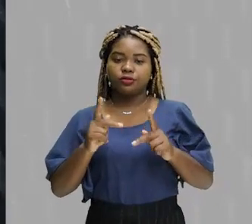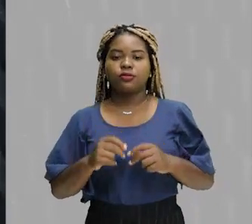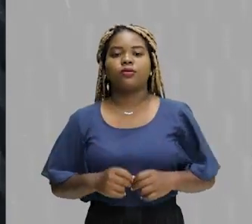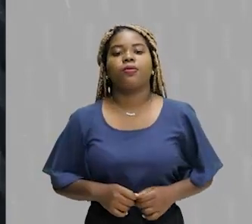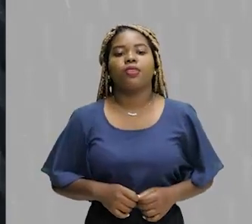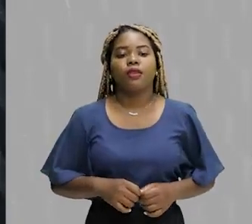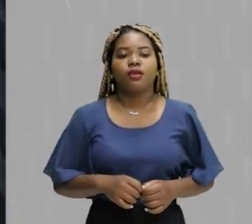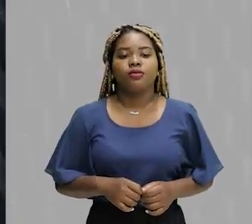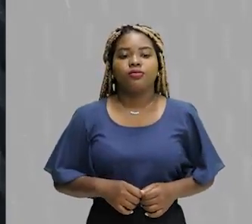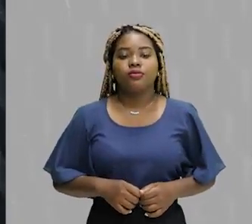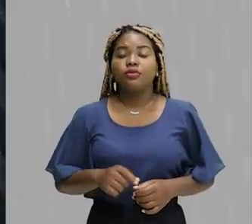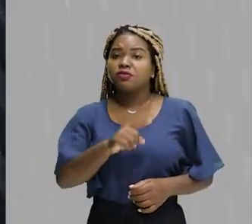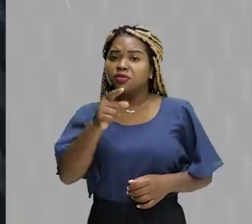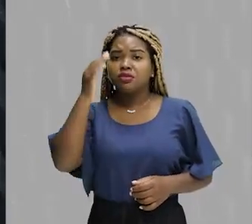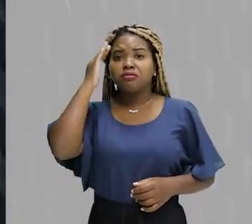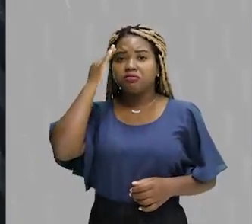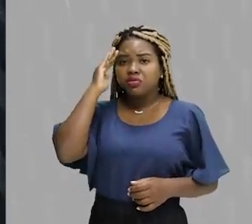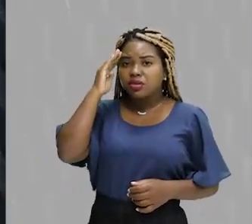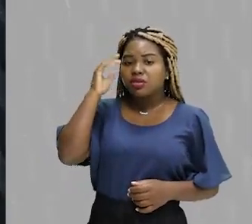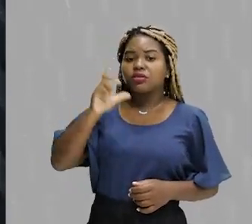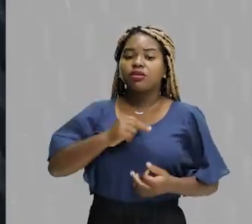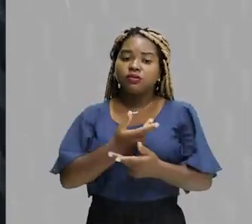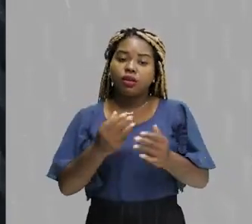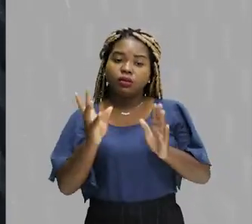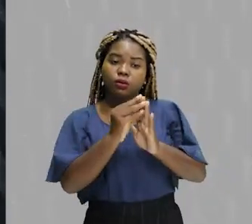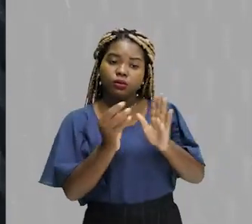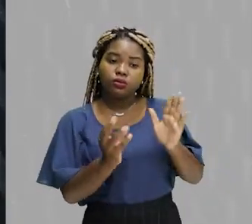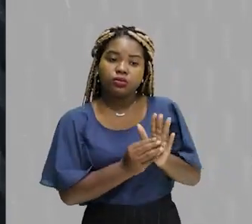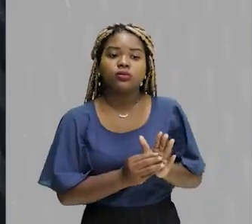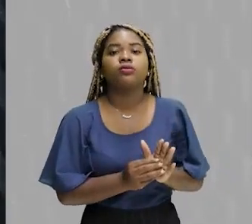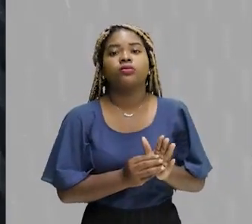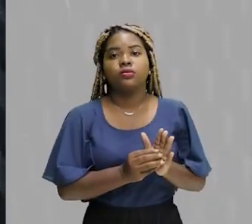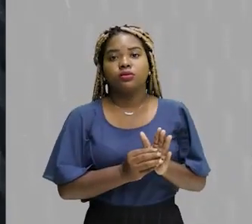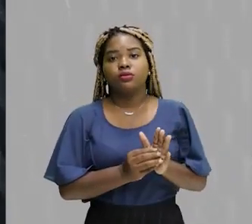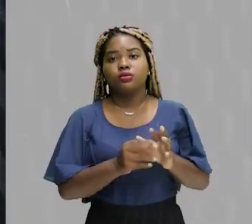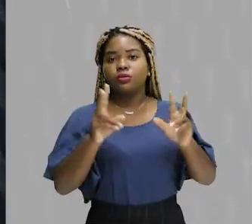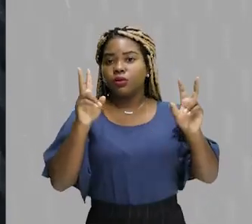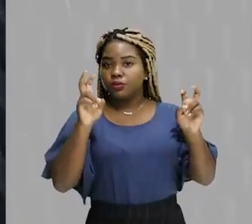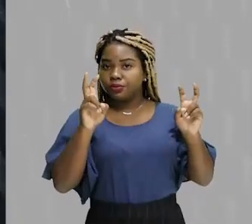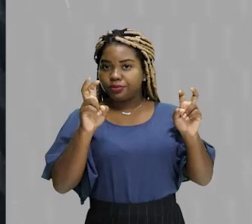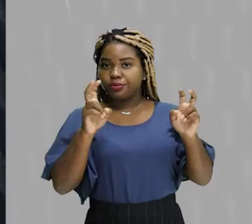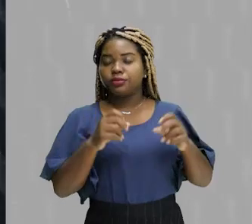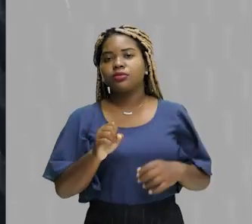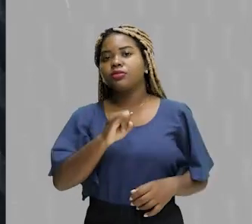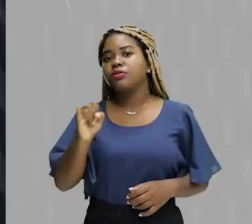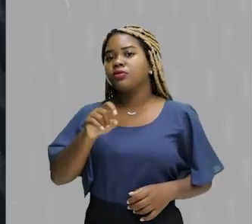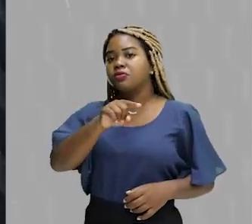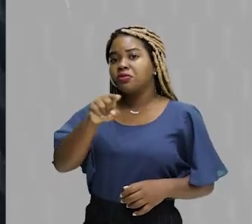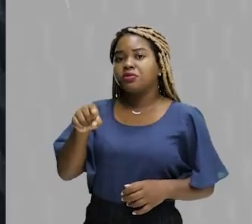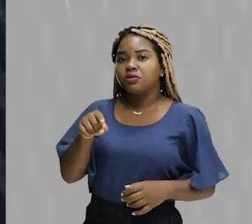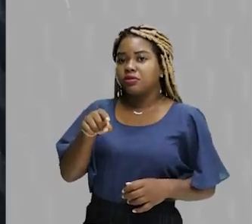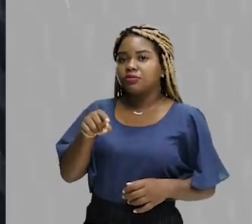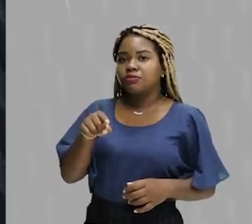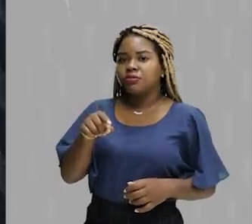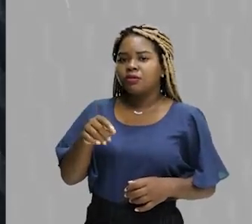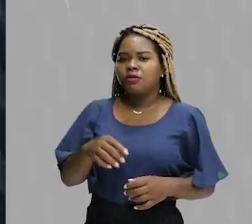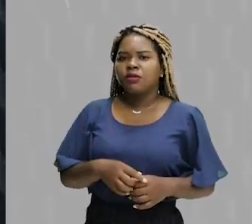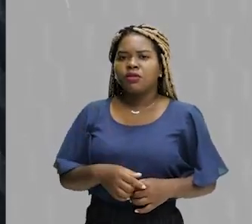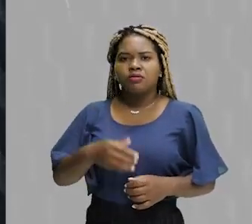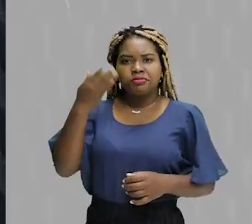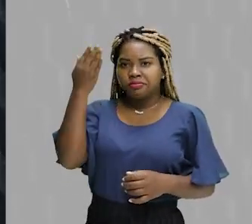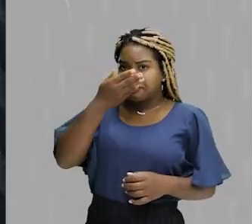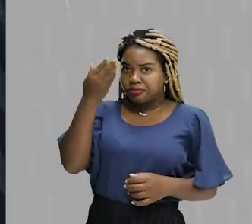já tem, que legal, já tem muito conteúdo aqui sobre este tema. E aí se você não assistiu, vai lá, dá uma